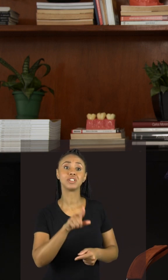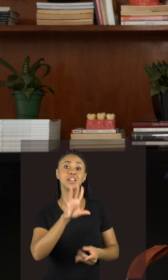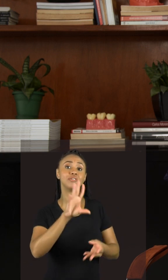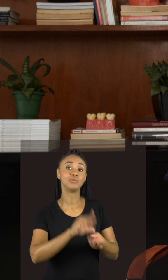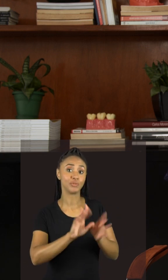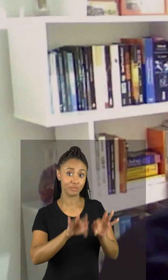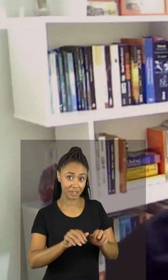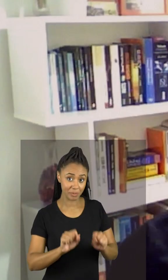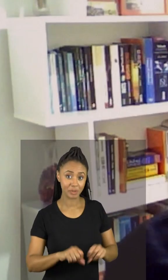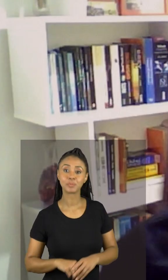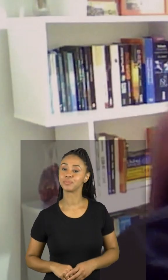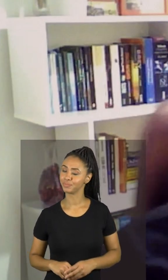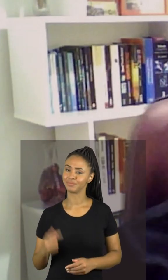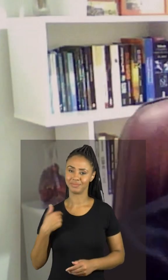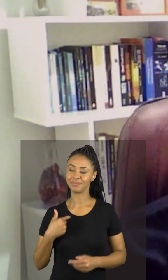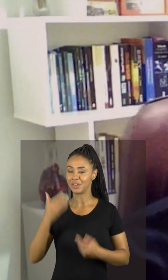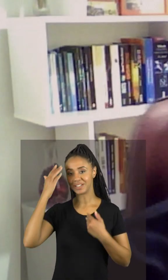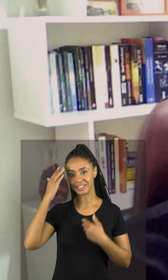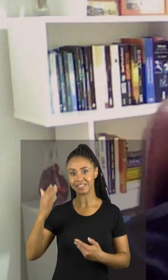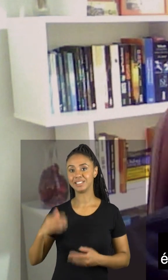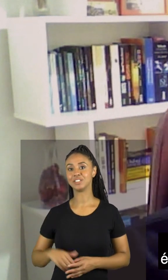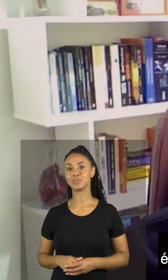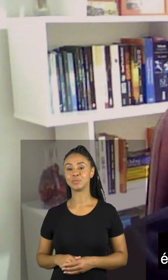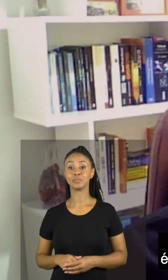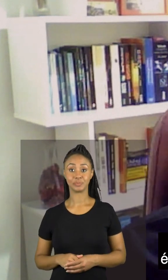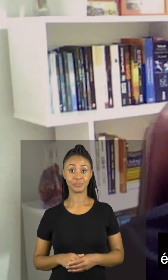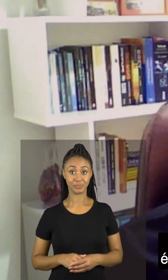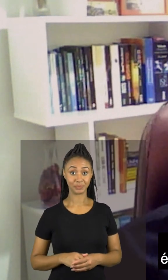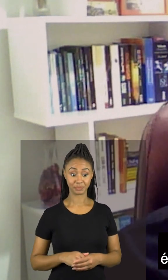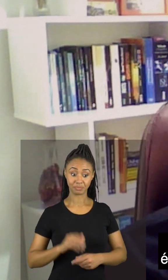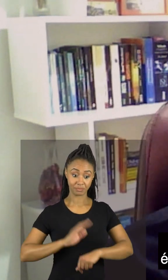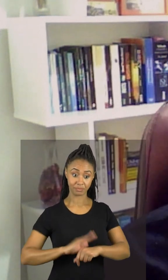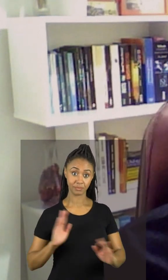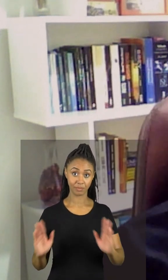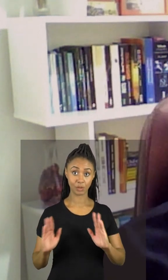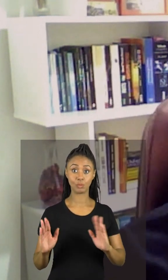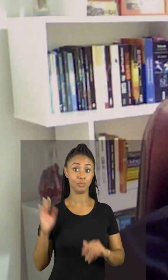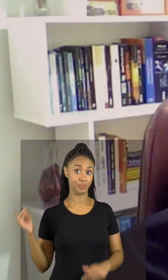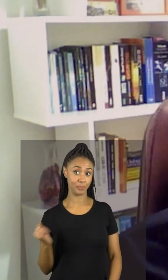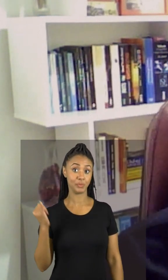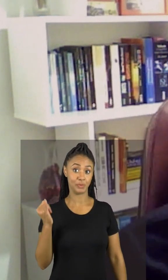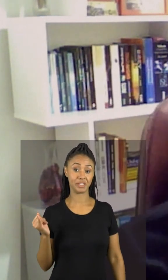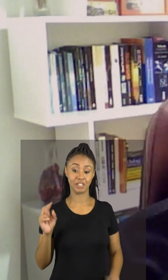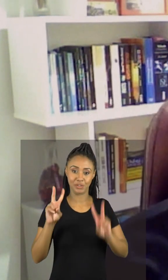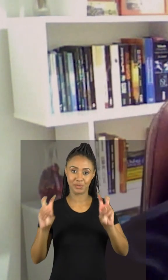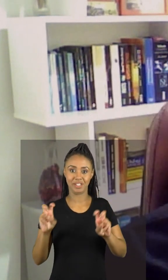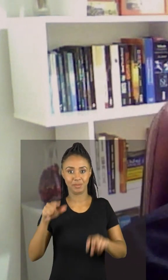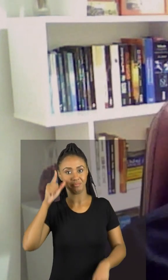conclusões finais tá legal eu que agradeço esse daqui é um momento muito importante para falar sobre sono